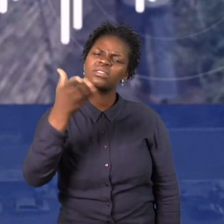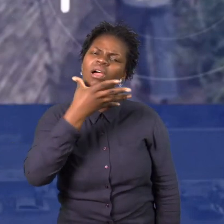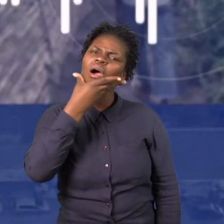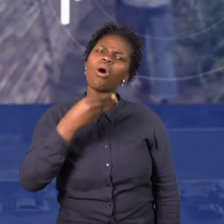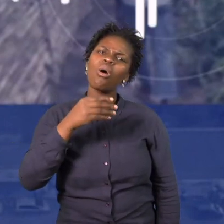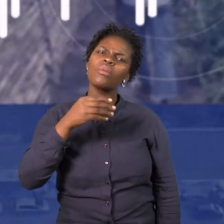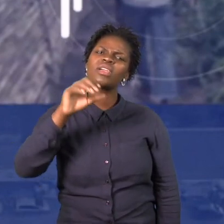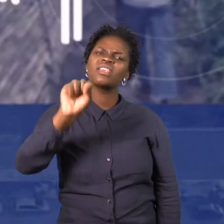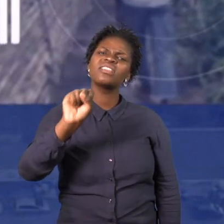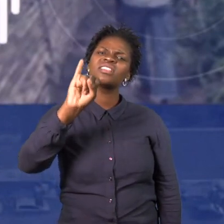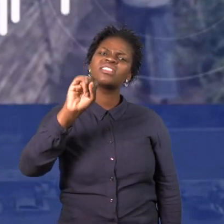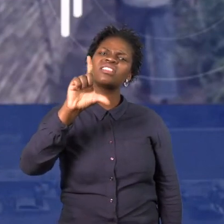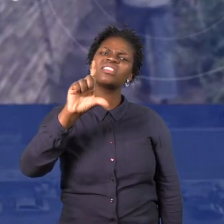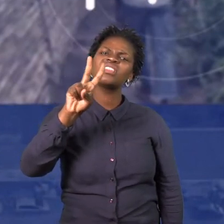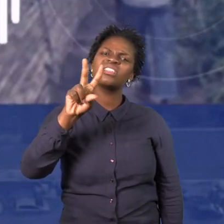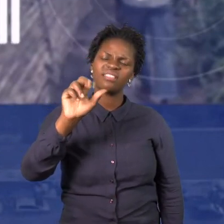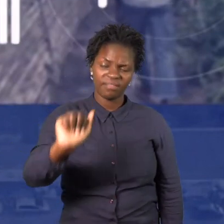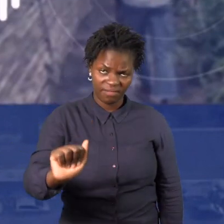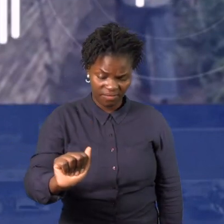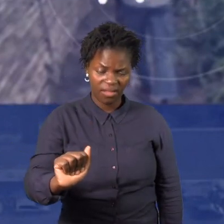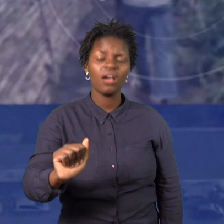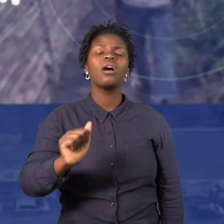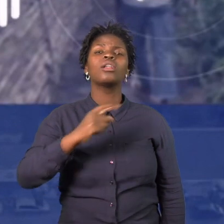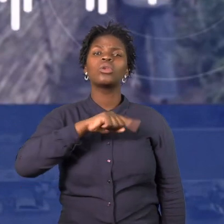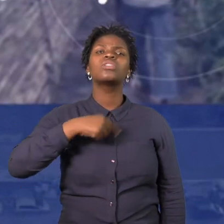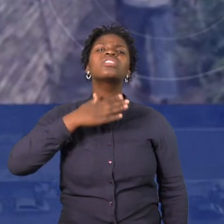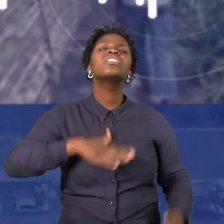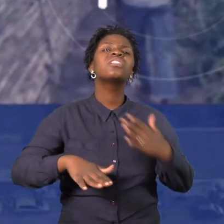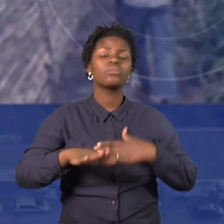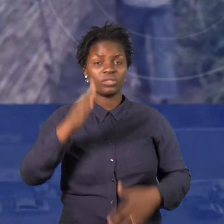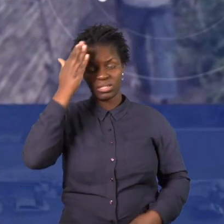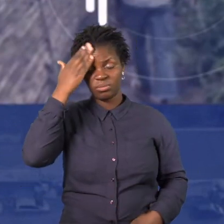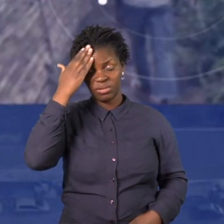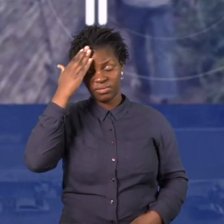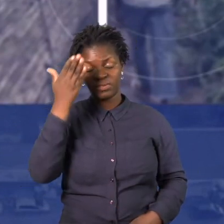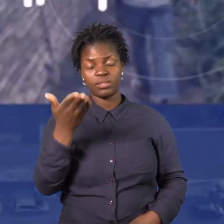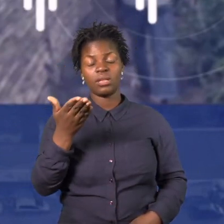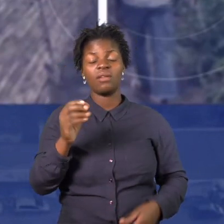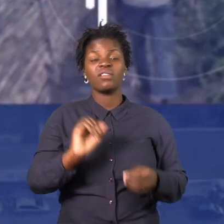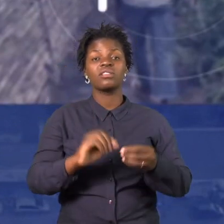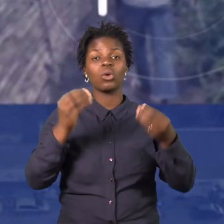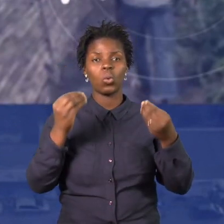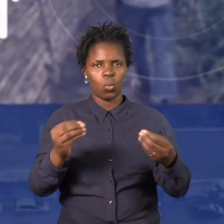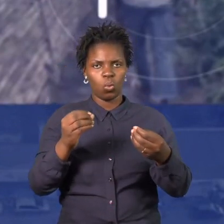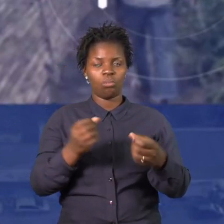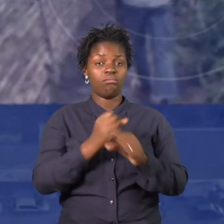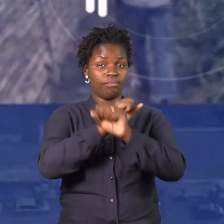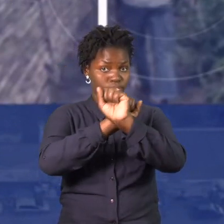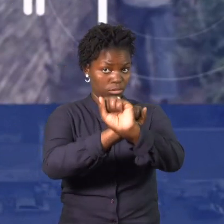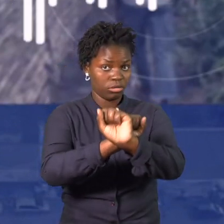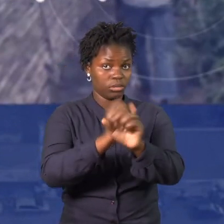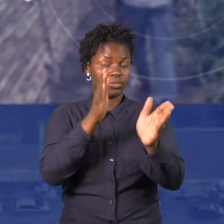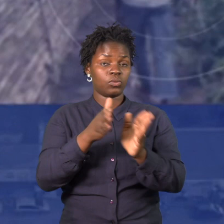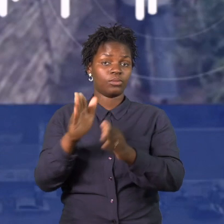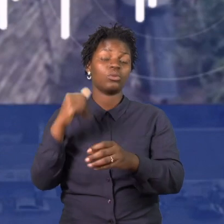e tendo verificado a obra, acabamos percebendo que alguns colaboradores trabalham sem a verificação dos equipamentos de segurança. Teria a dizer a que se deve.